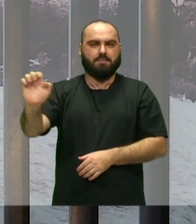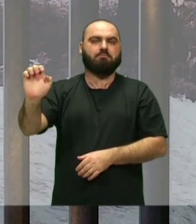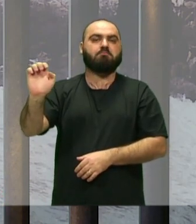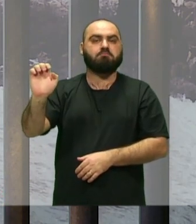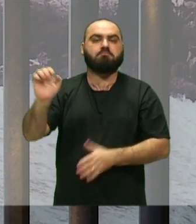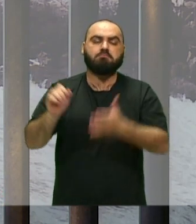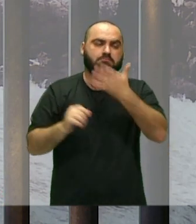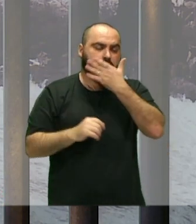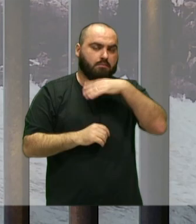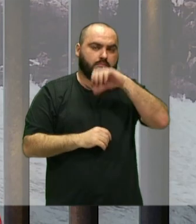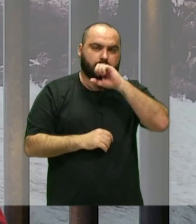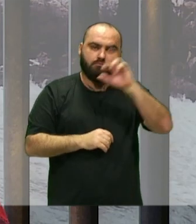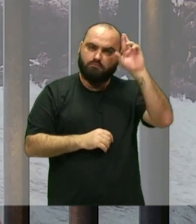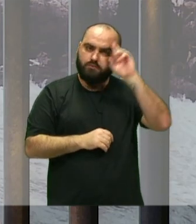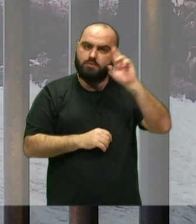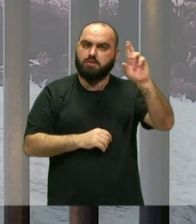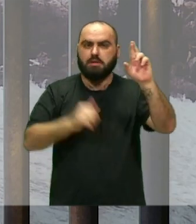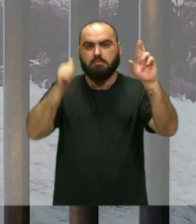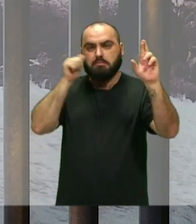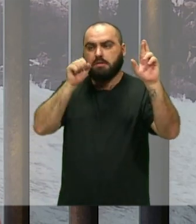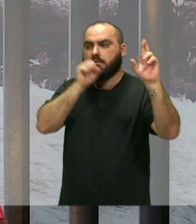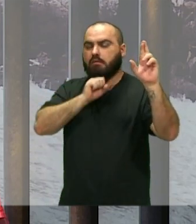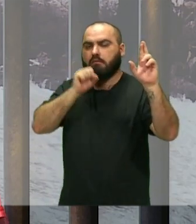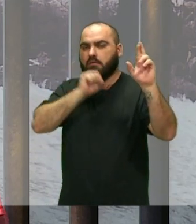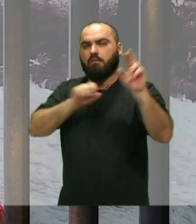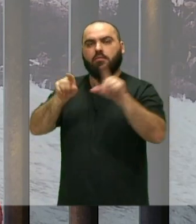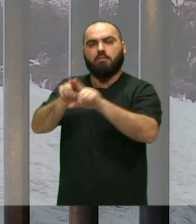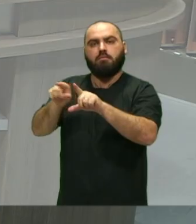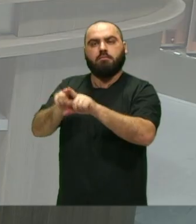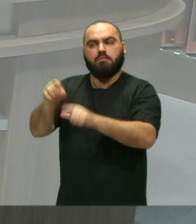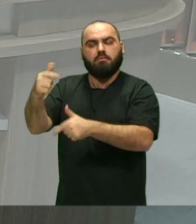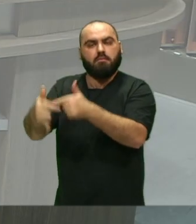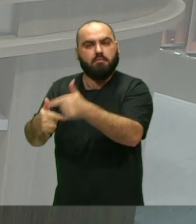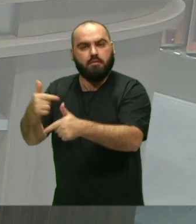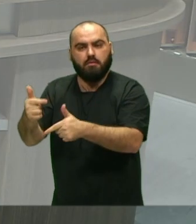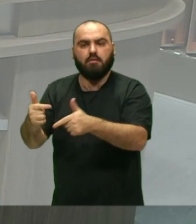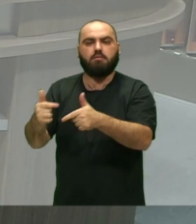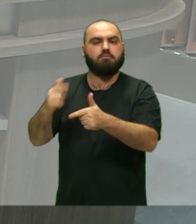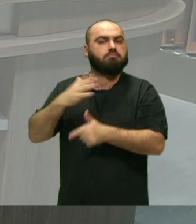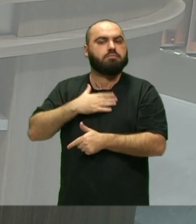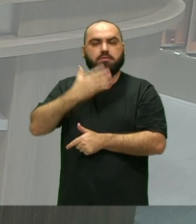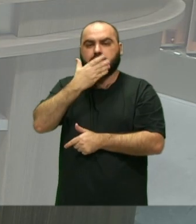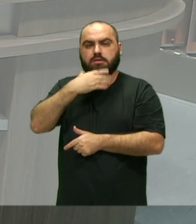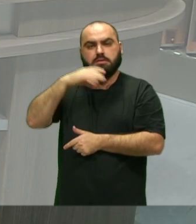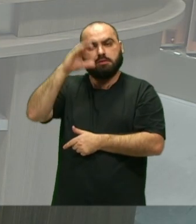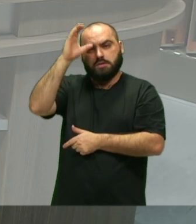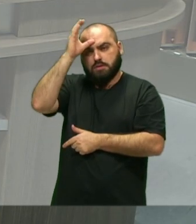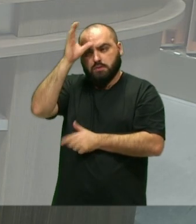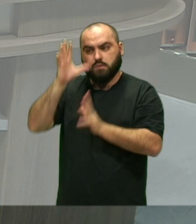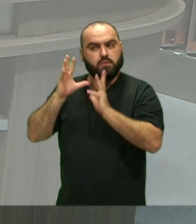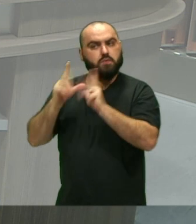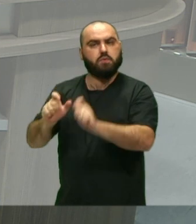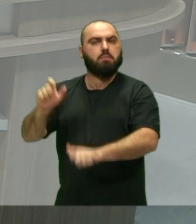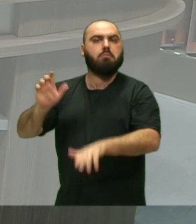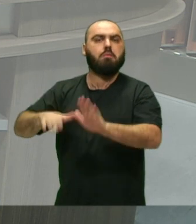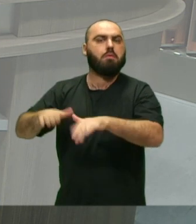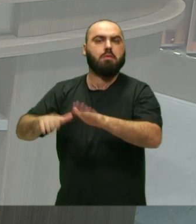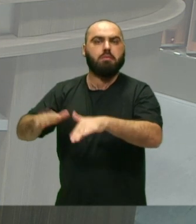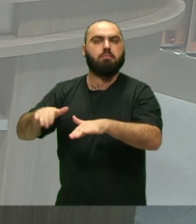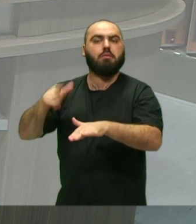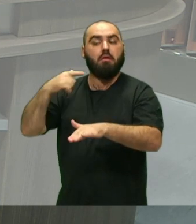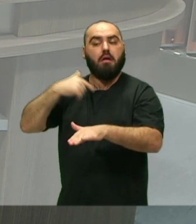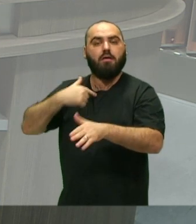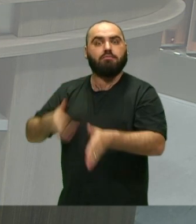apito Minha avó Foi dama de passo Minha mãe Foi baiana Meus tios Todos batuqueiros Então eu cresci Nesse